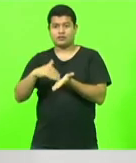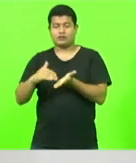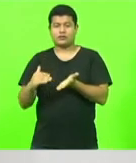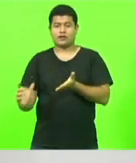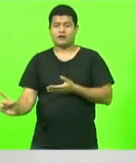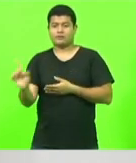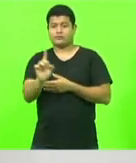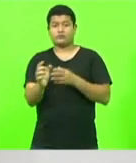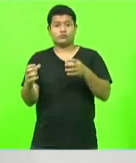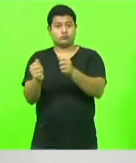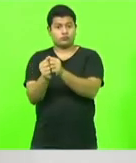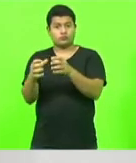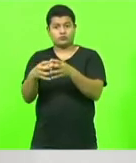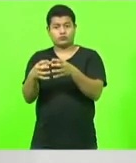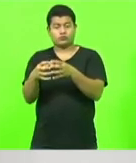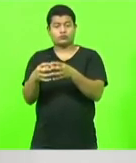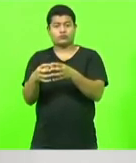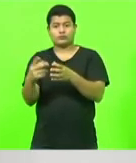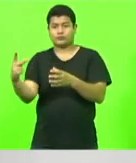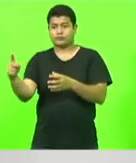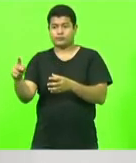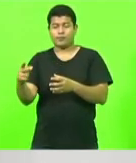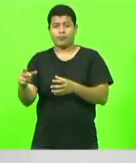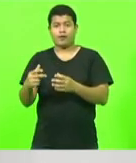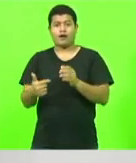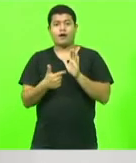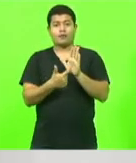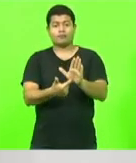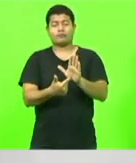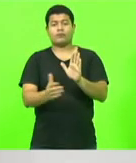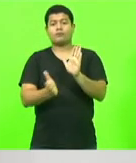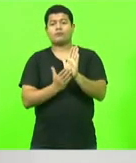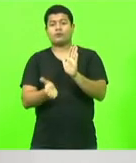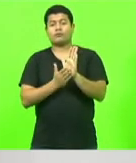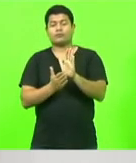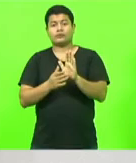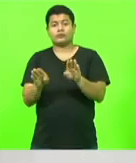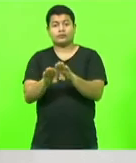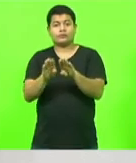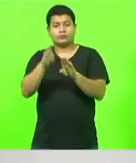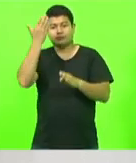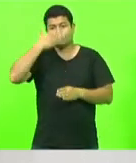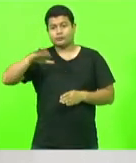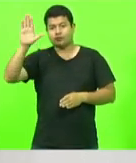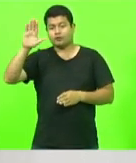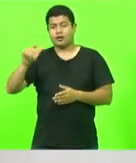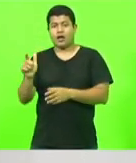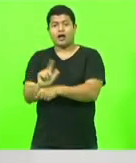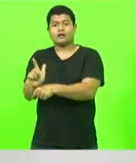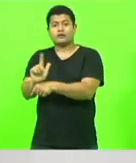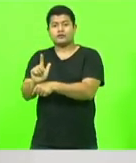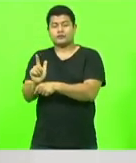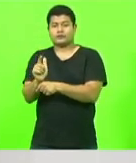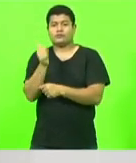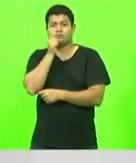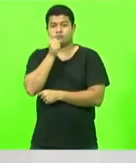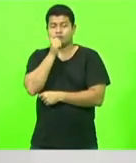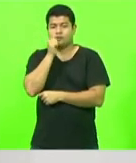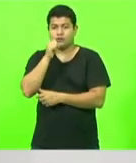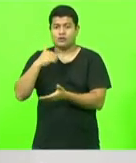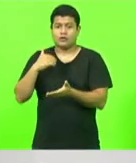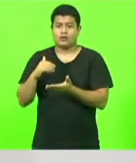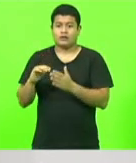Educação um plano de ação e uma promessa. A gestora do escritório de projetos que atua junto ao núcleo de